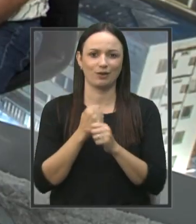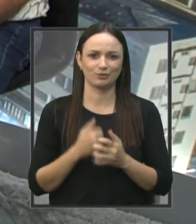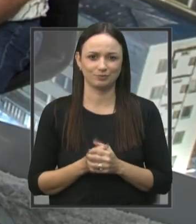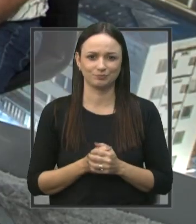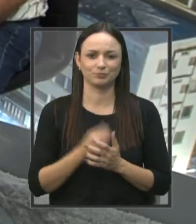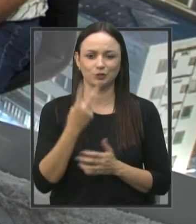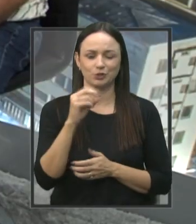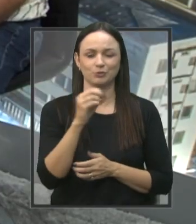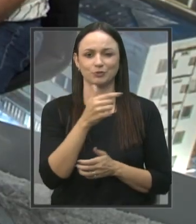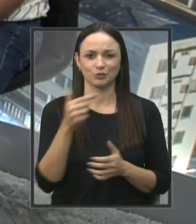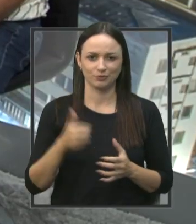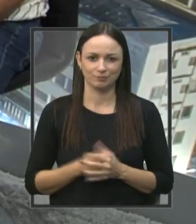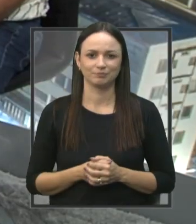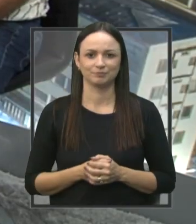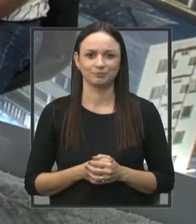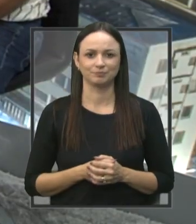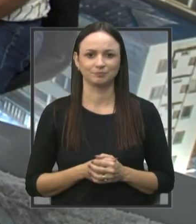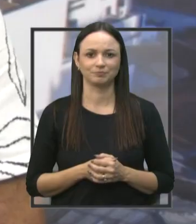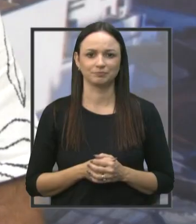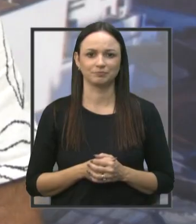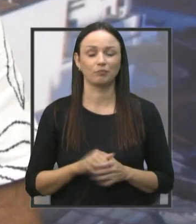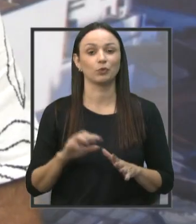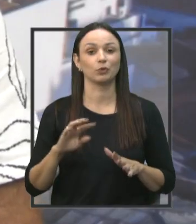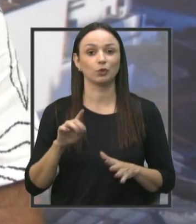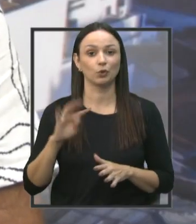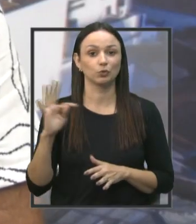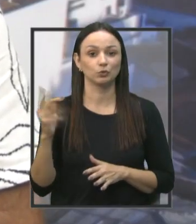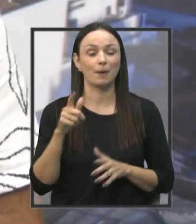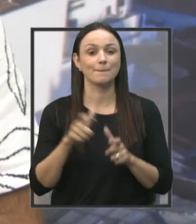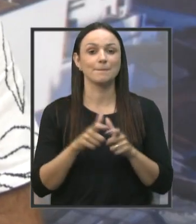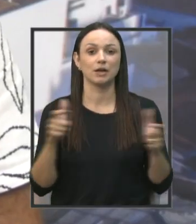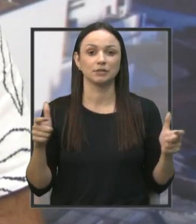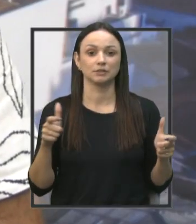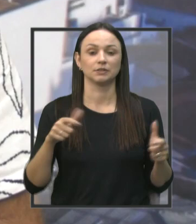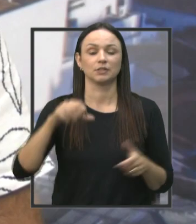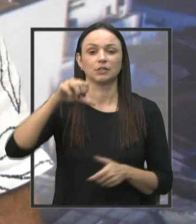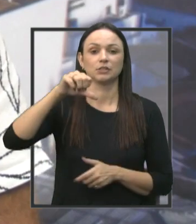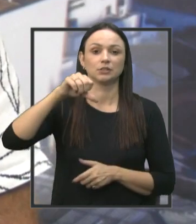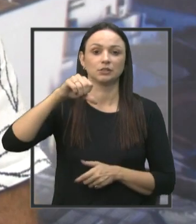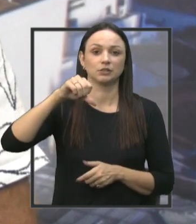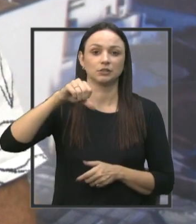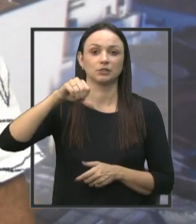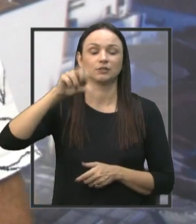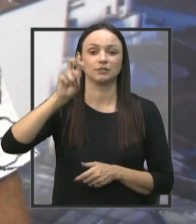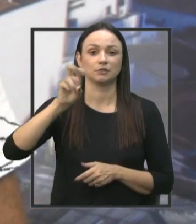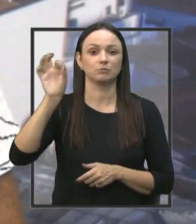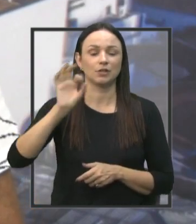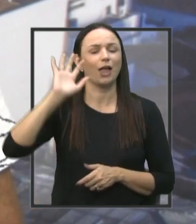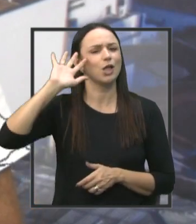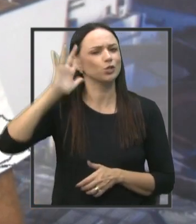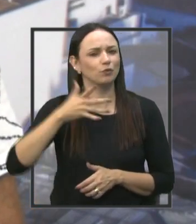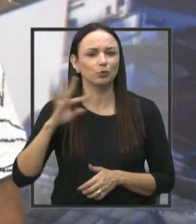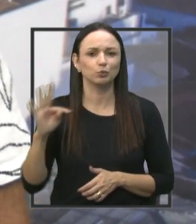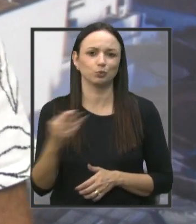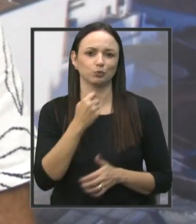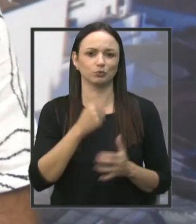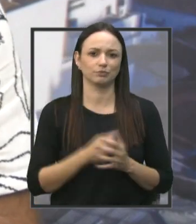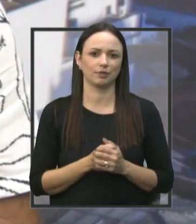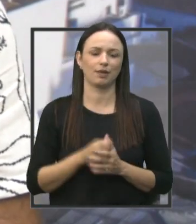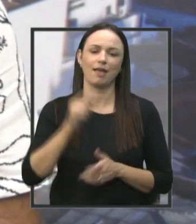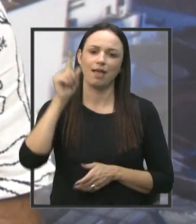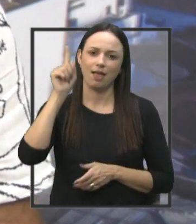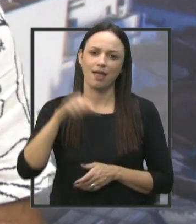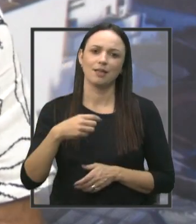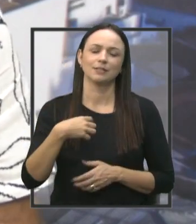2022. É, tá? E todos, na sua maioria, 95% resolvido todos. Isso que é,